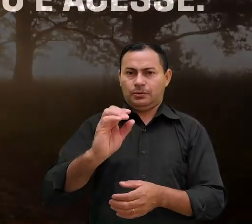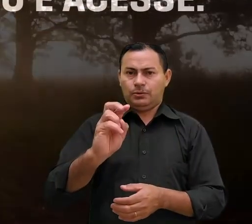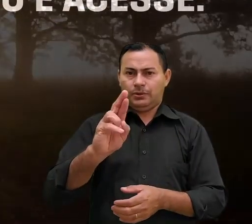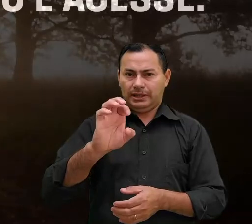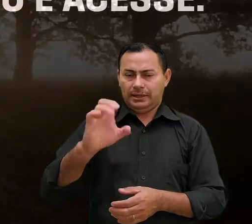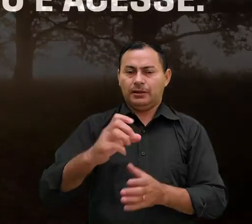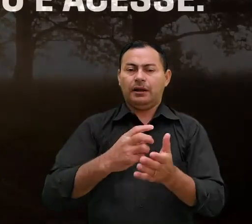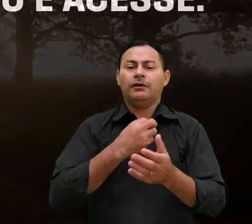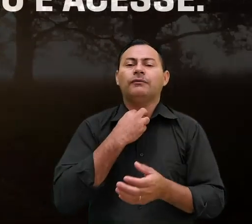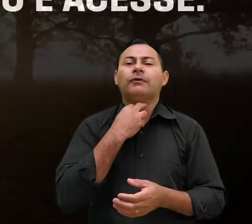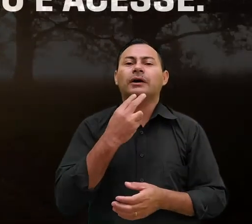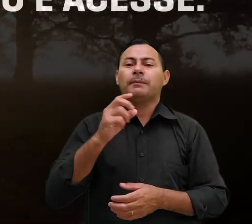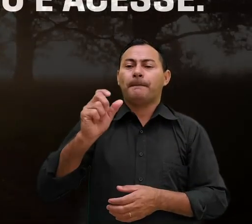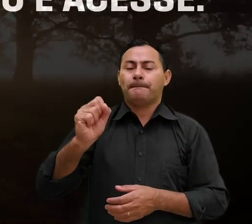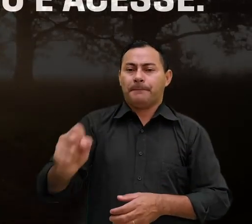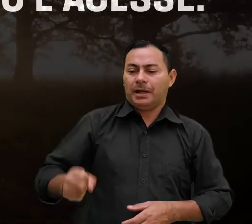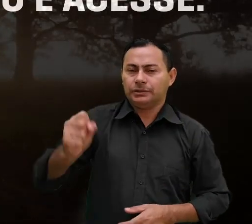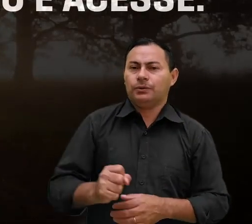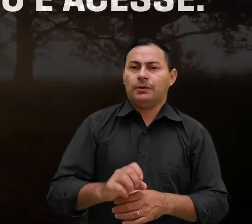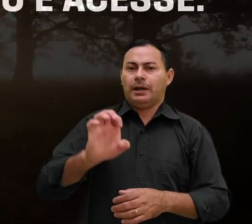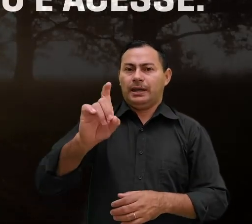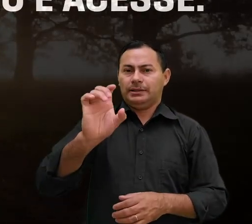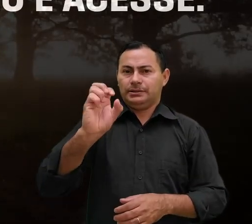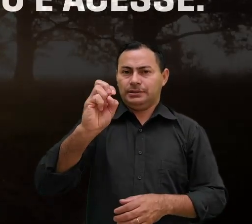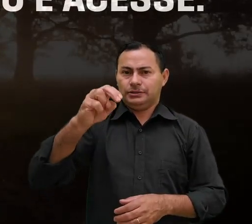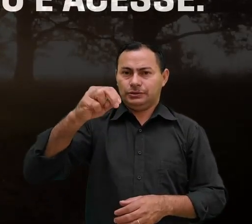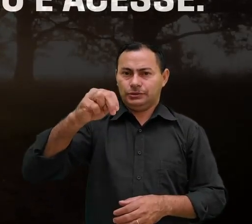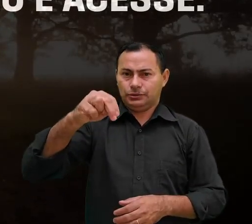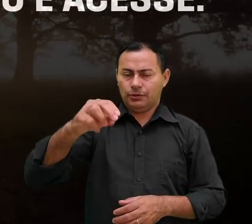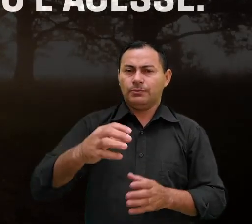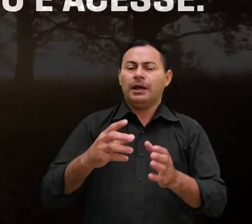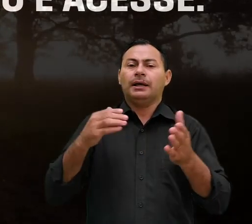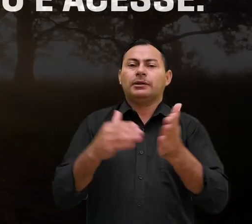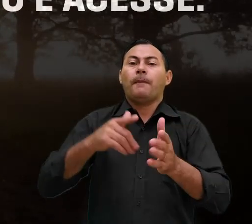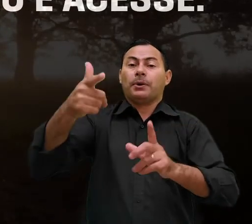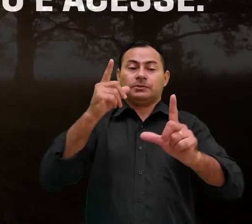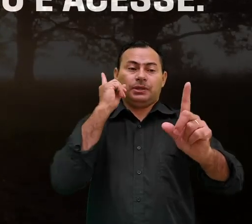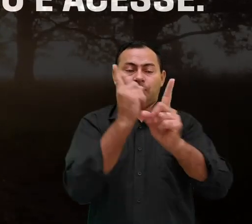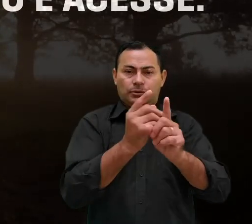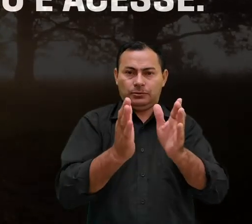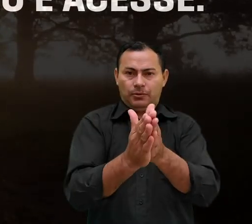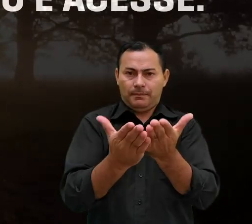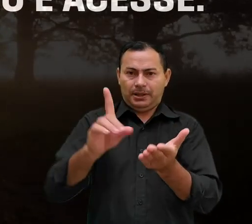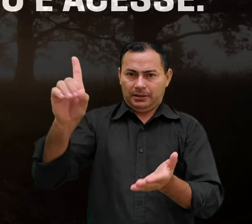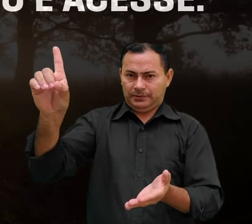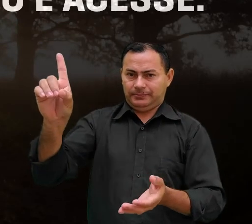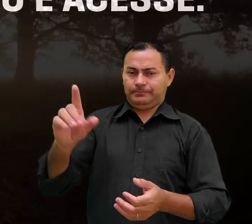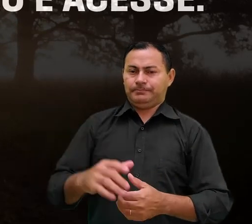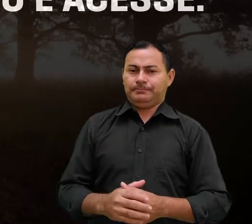Woodward na voz do Pastor Edson Bruno até o nosso próximo encontro com a palavra e